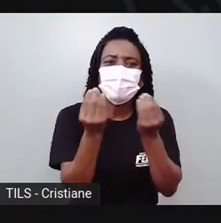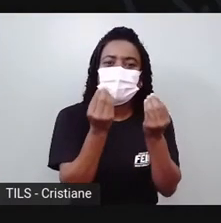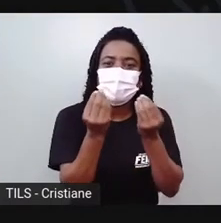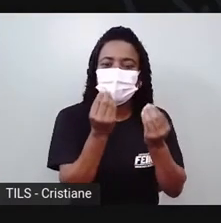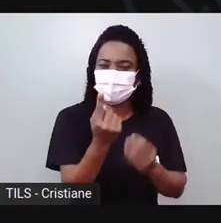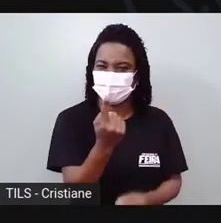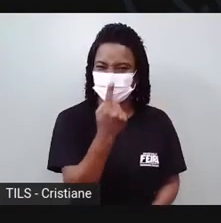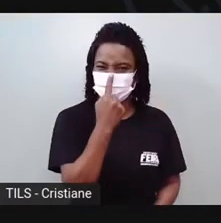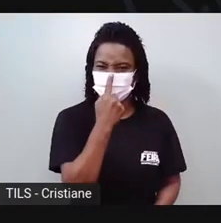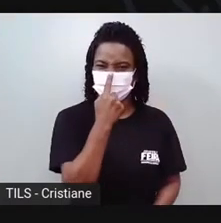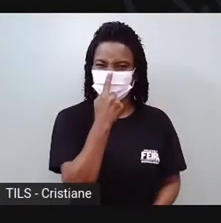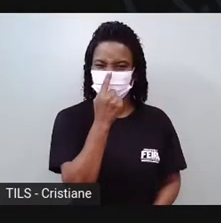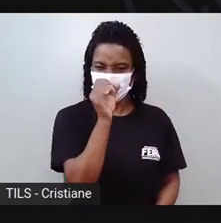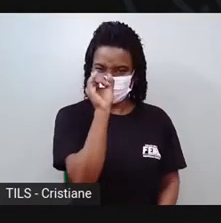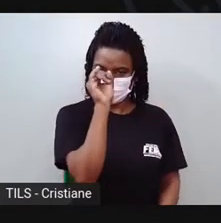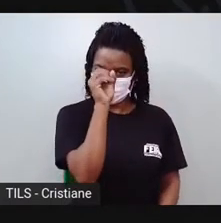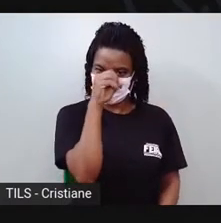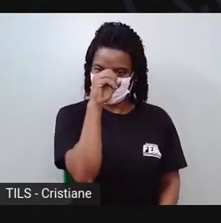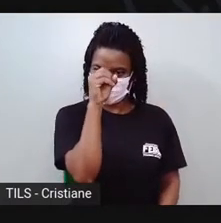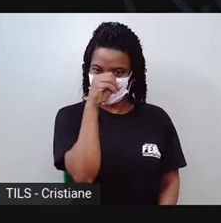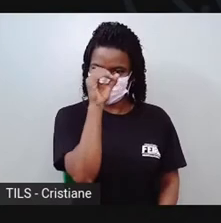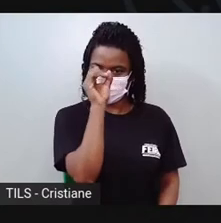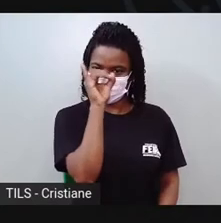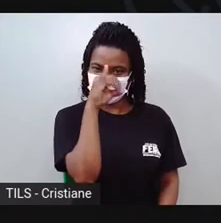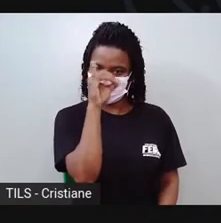Achatado, o focinho dele.